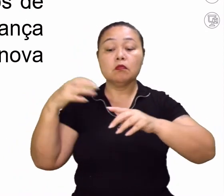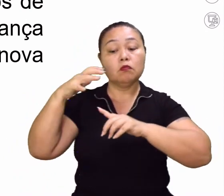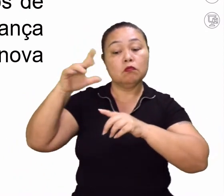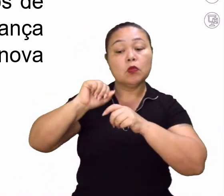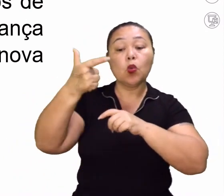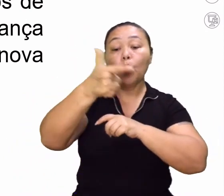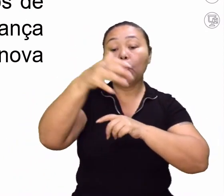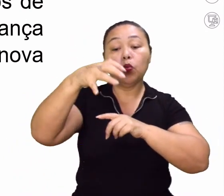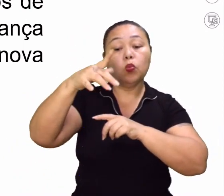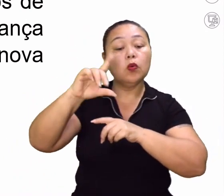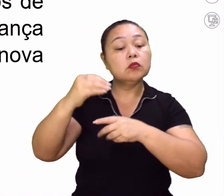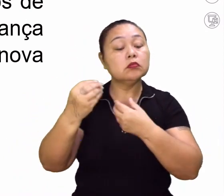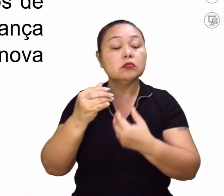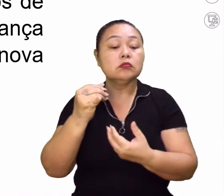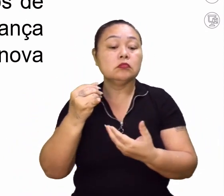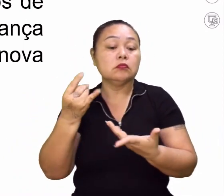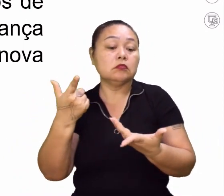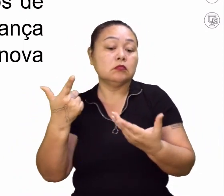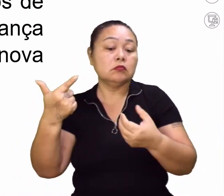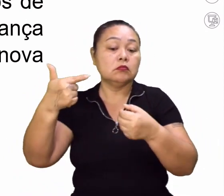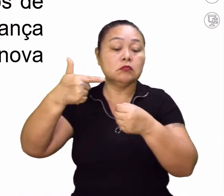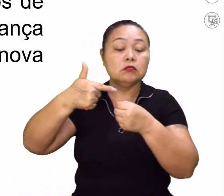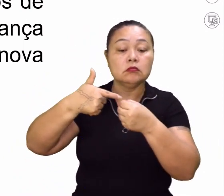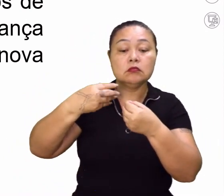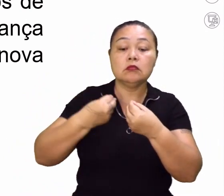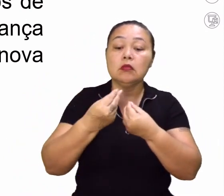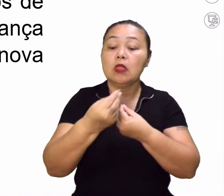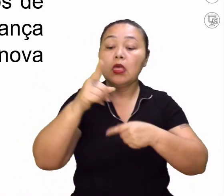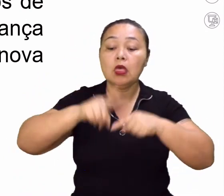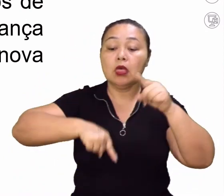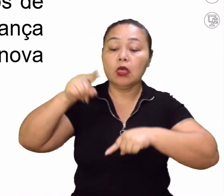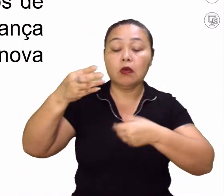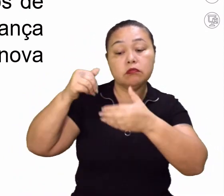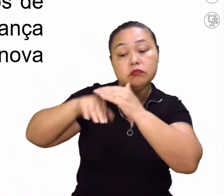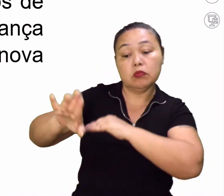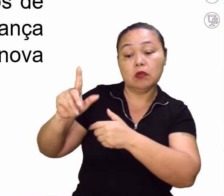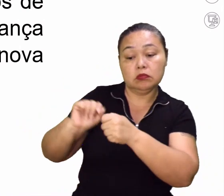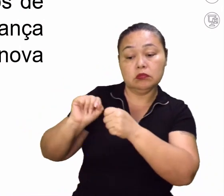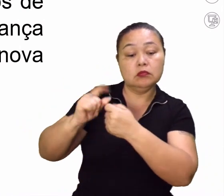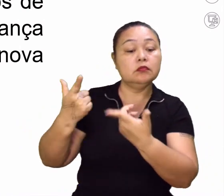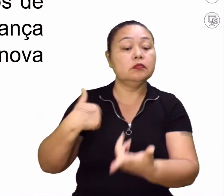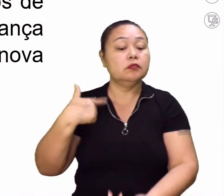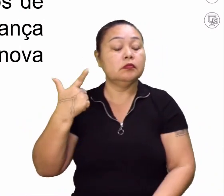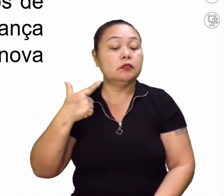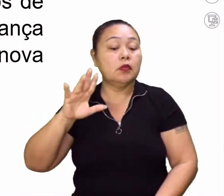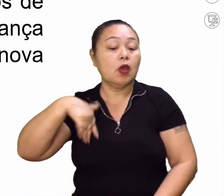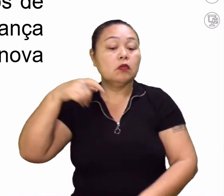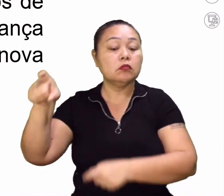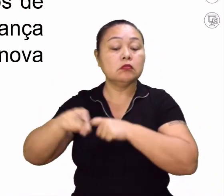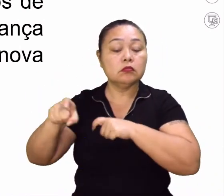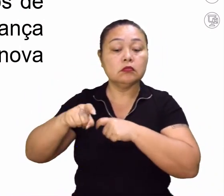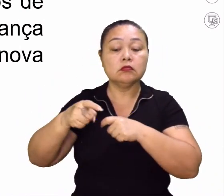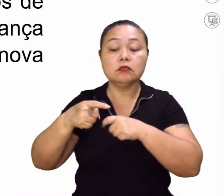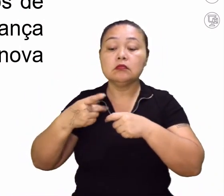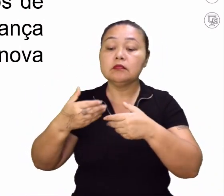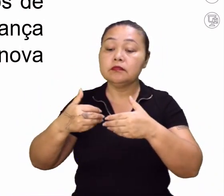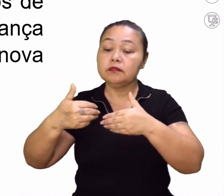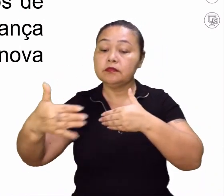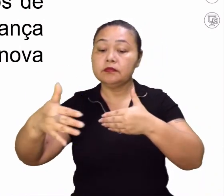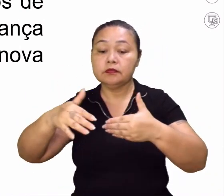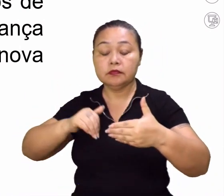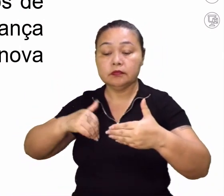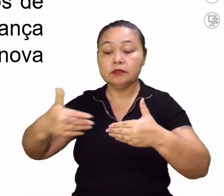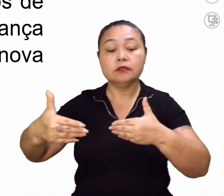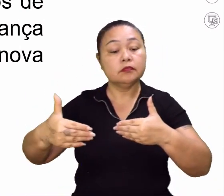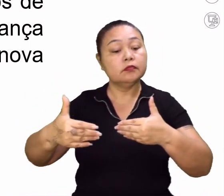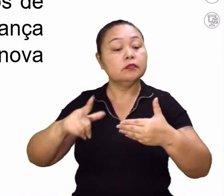outras áreas, como as de abastecimento e distribuição de alimentos. B. Além da agricultura extensiva,